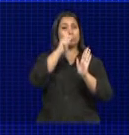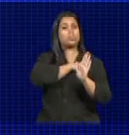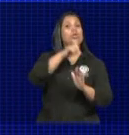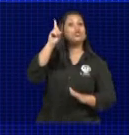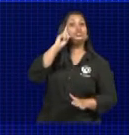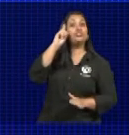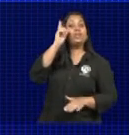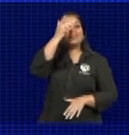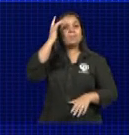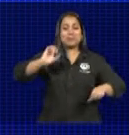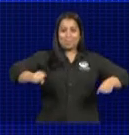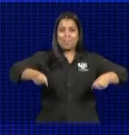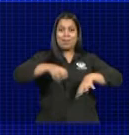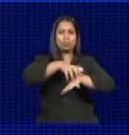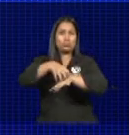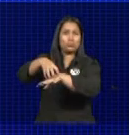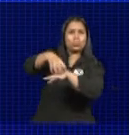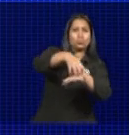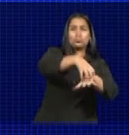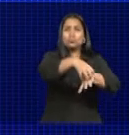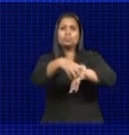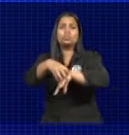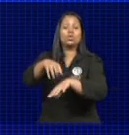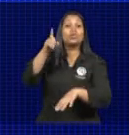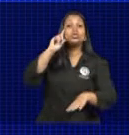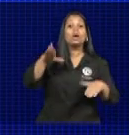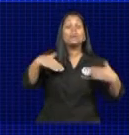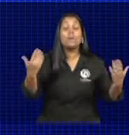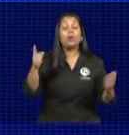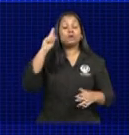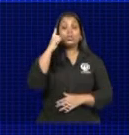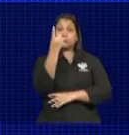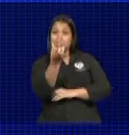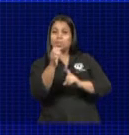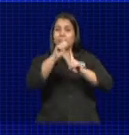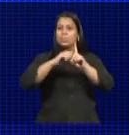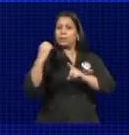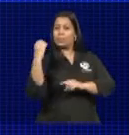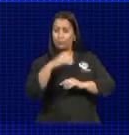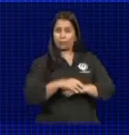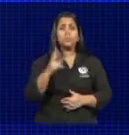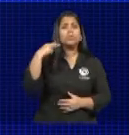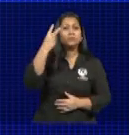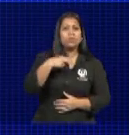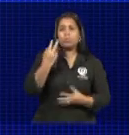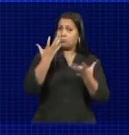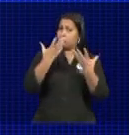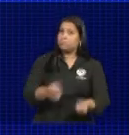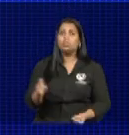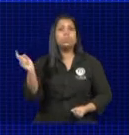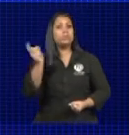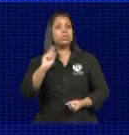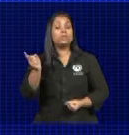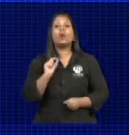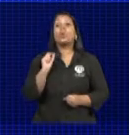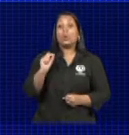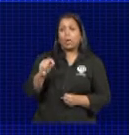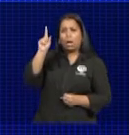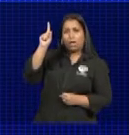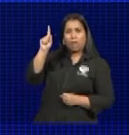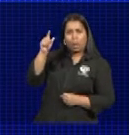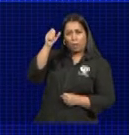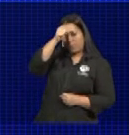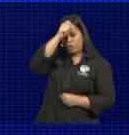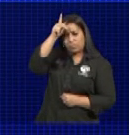o dia do entregador delivery, a ser comemorado no dia 16 de outubro. Os vereadores rejeitaram o veto da prefeitura